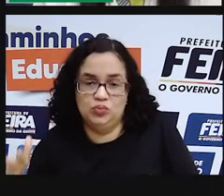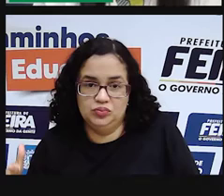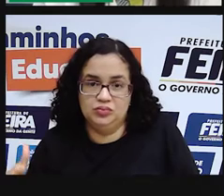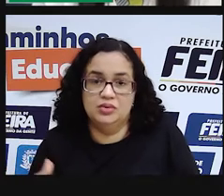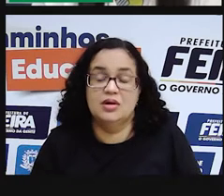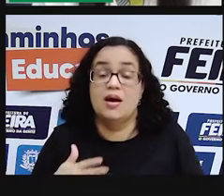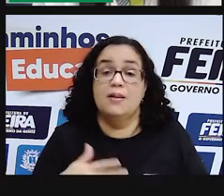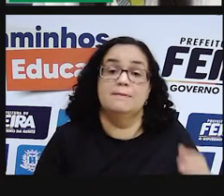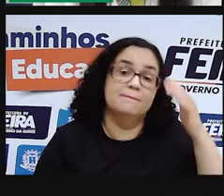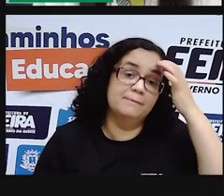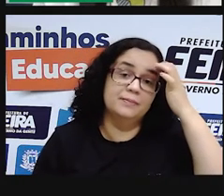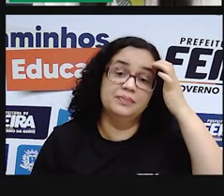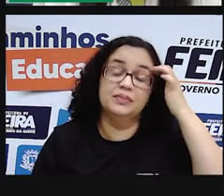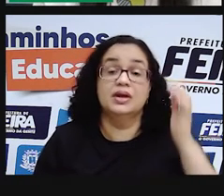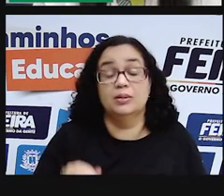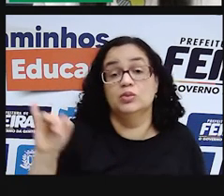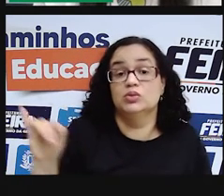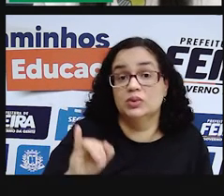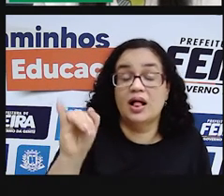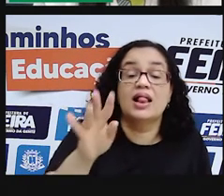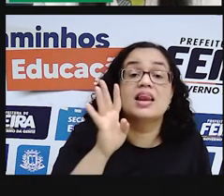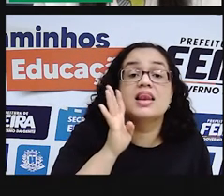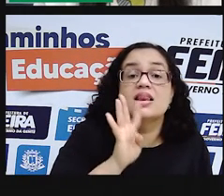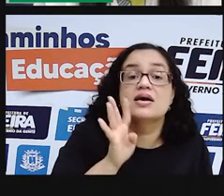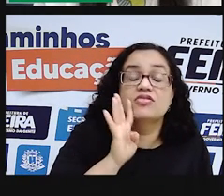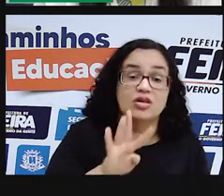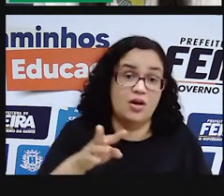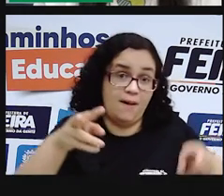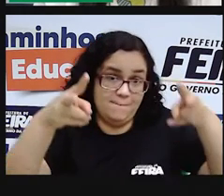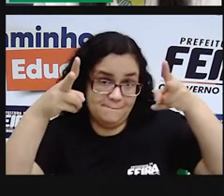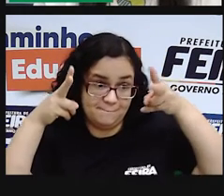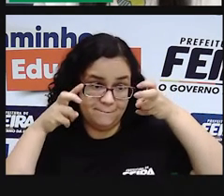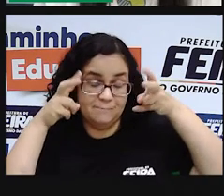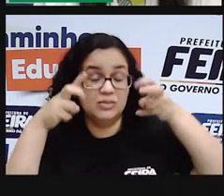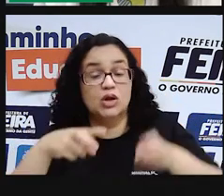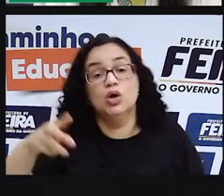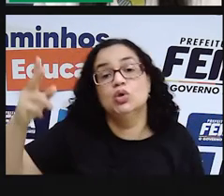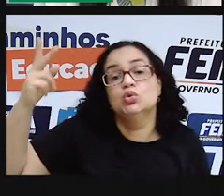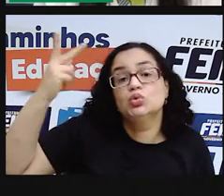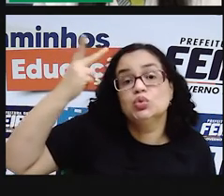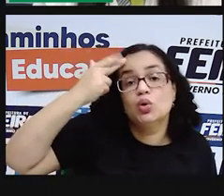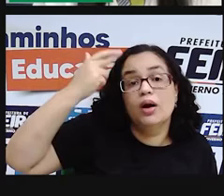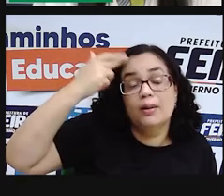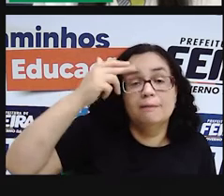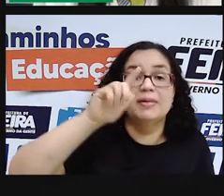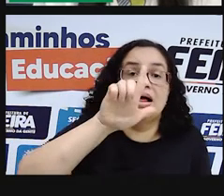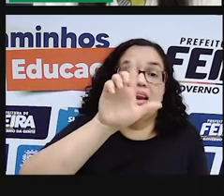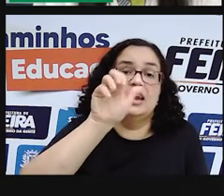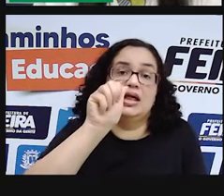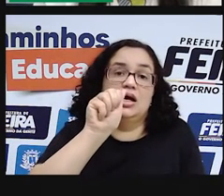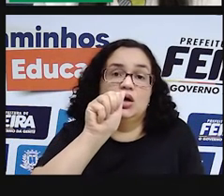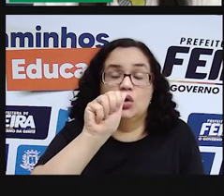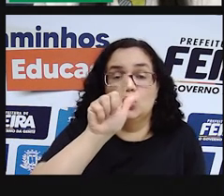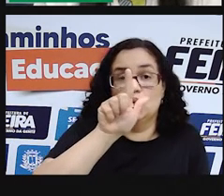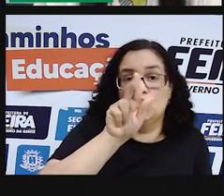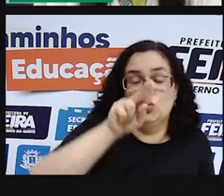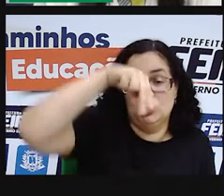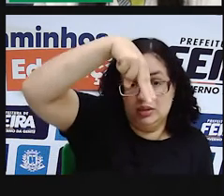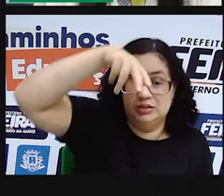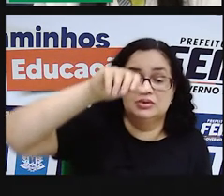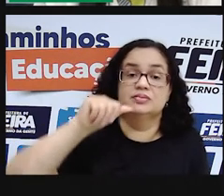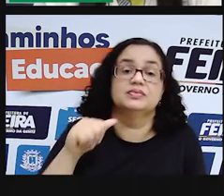ao mar. E aí é muito interessante a gente observar que normalmente as lagunas elas não têm